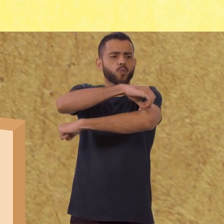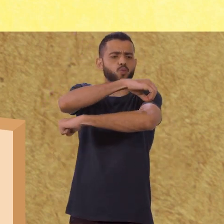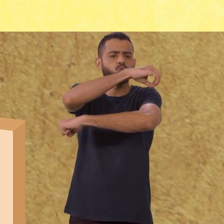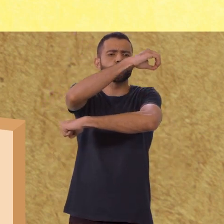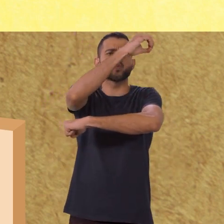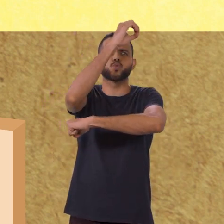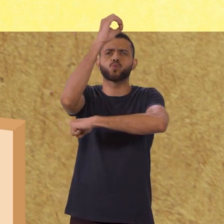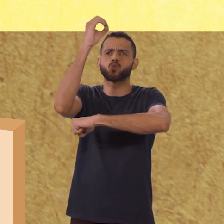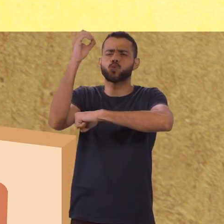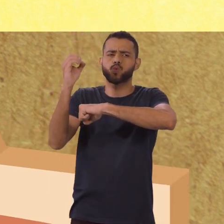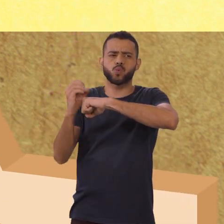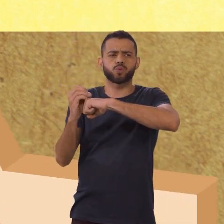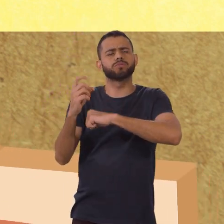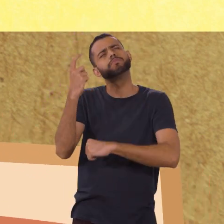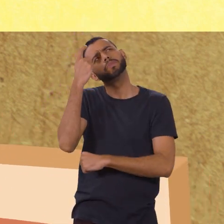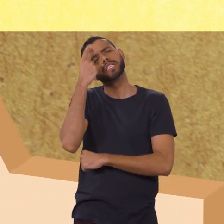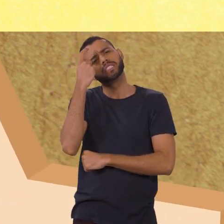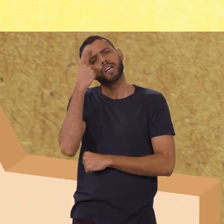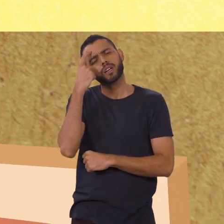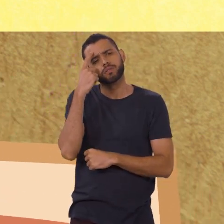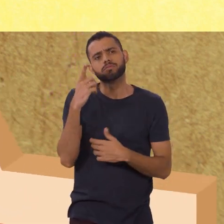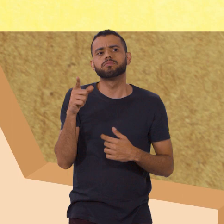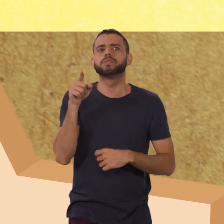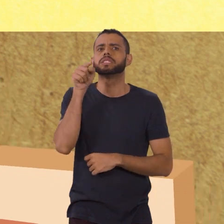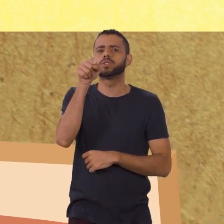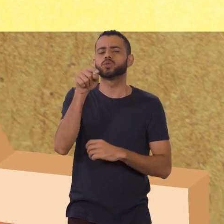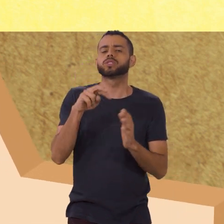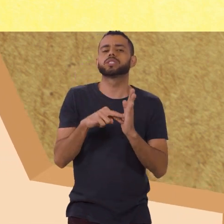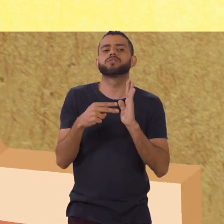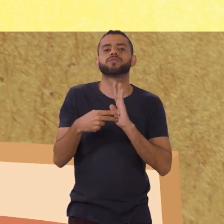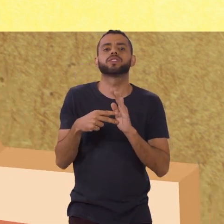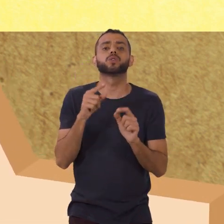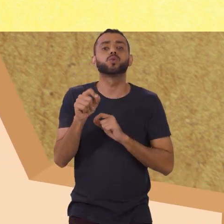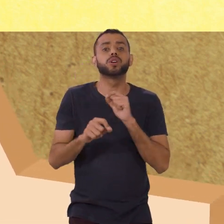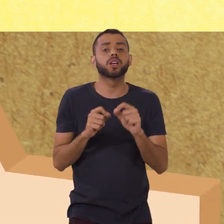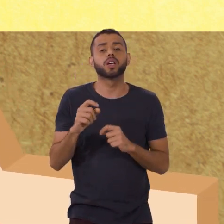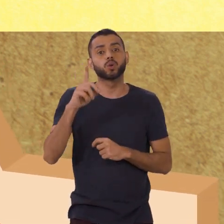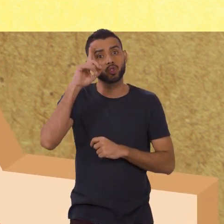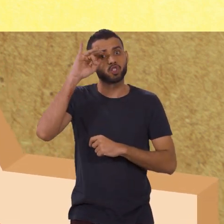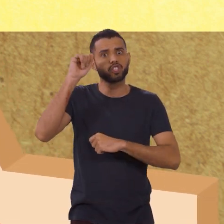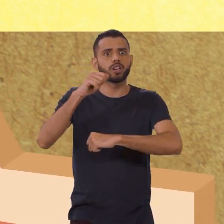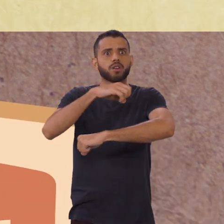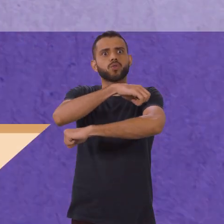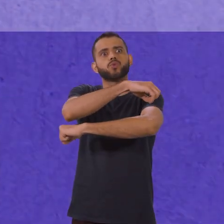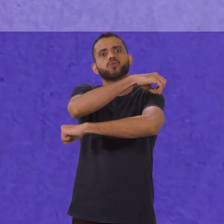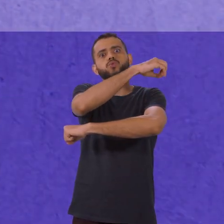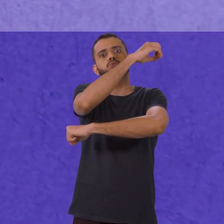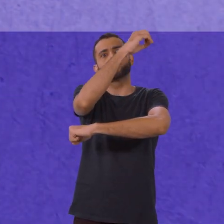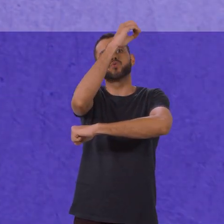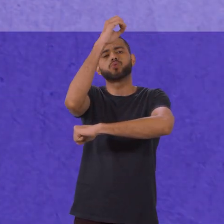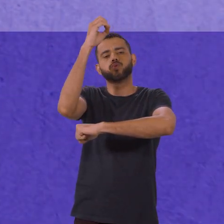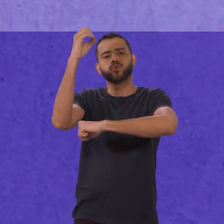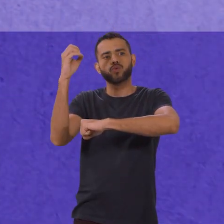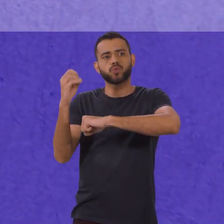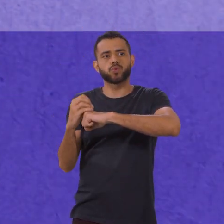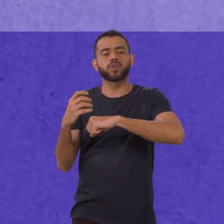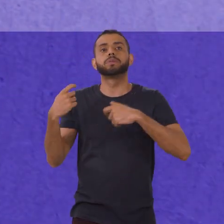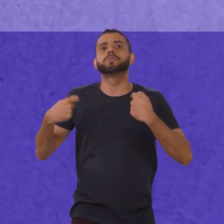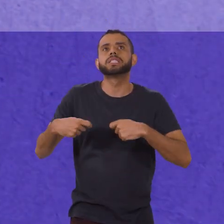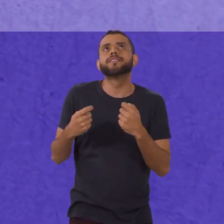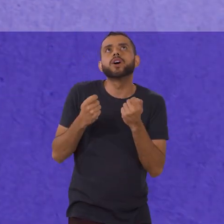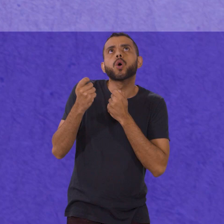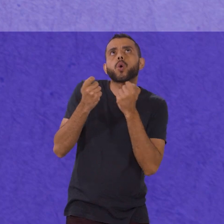e pensaram, humm, isso significa que o dia está passando. Precisamos medir esse